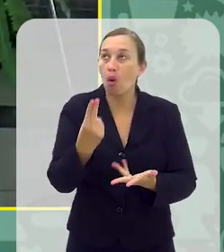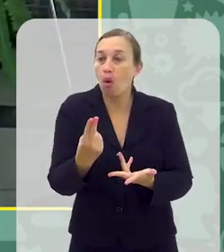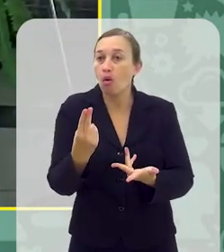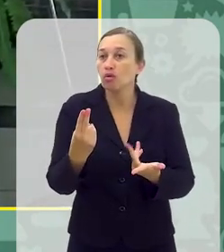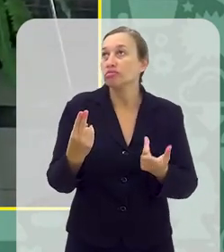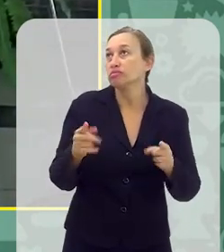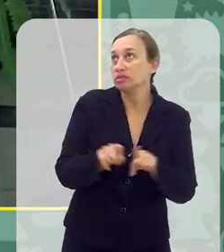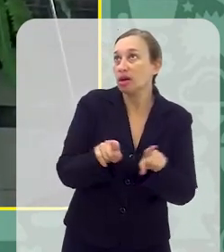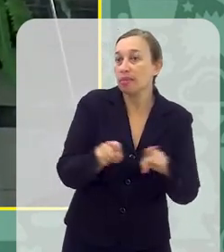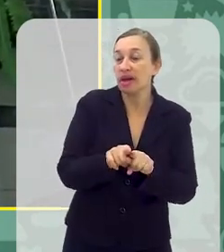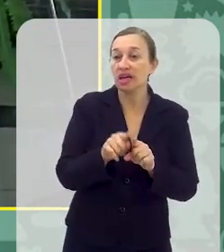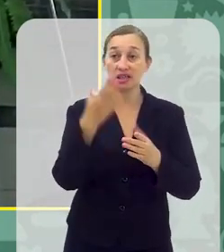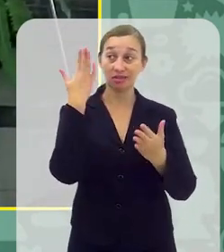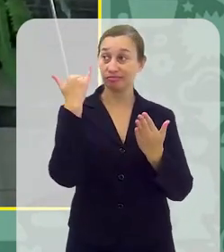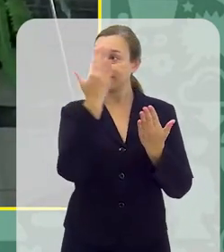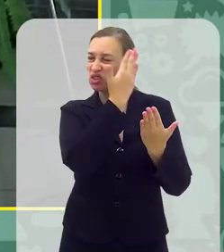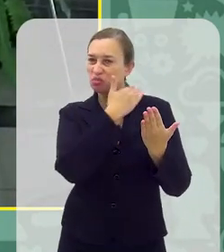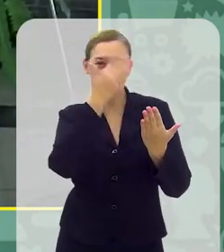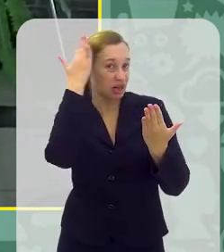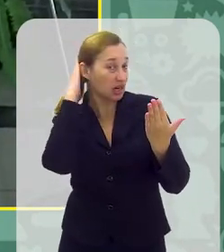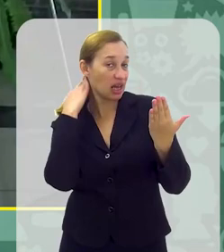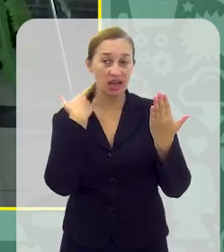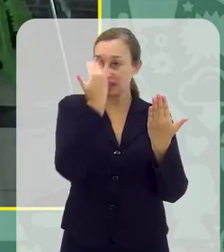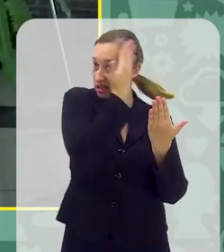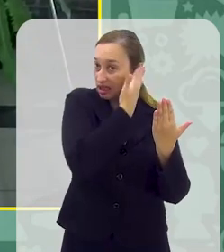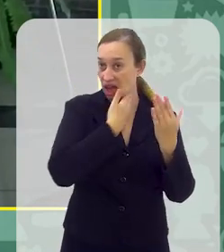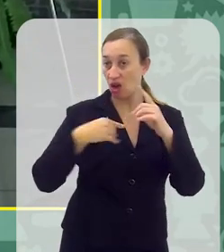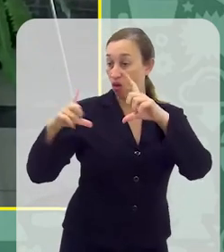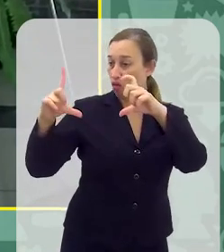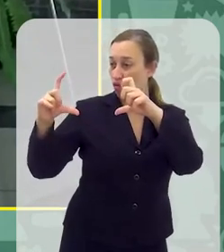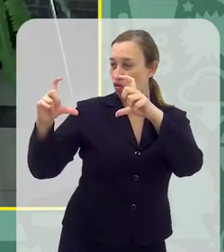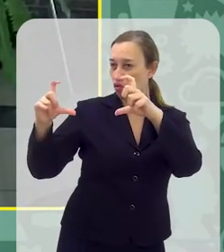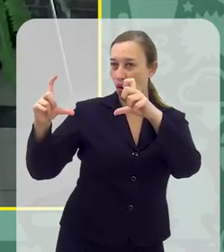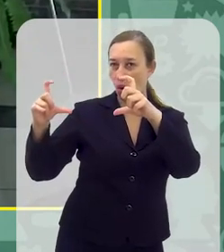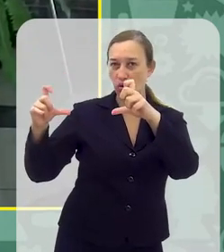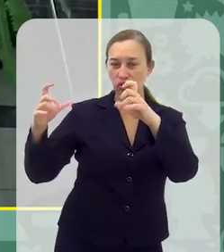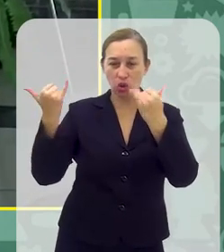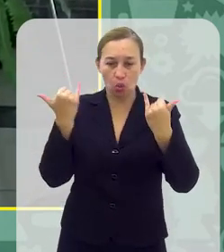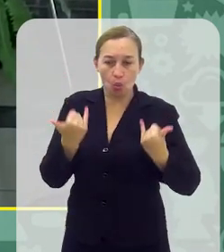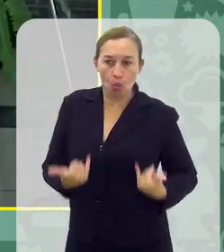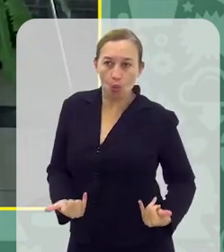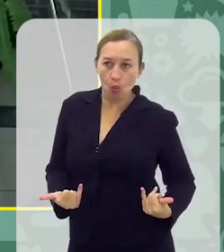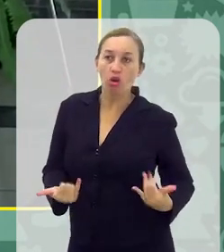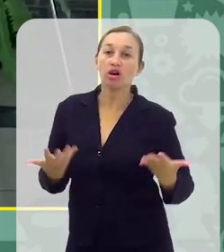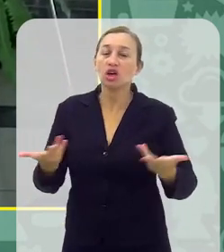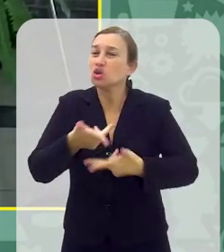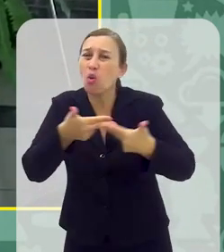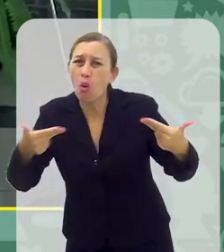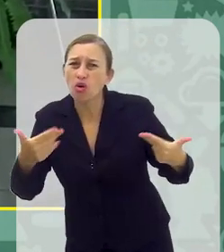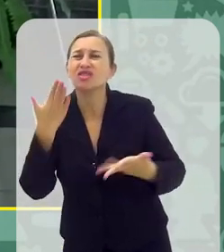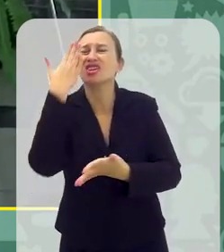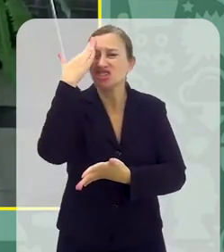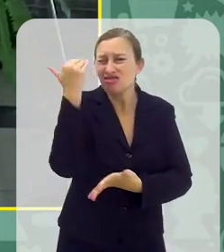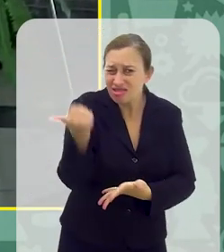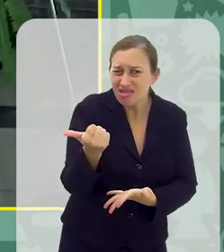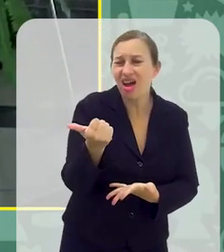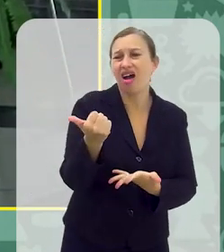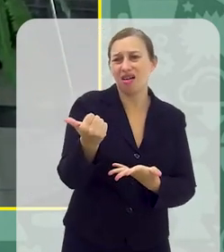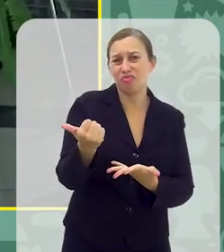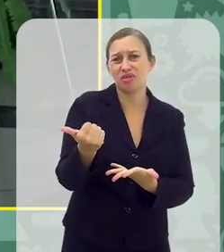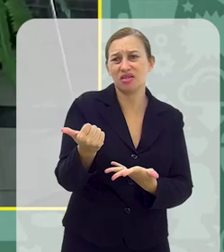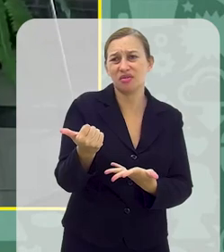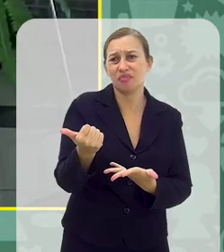padrões irreais Daquelas fotos ali, todas manipuladas de uma magreza ideal Então, são coisas que a gente sabe